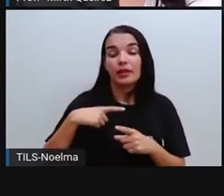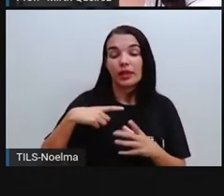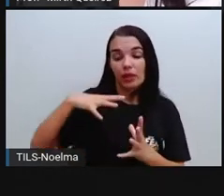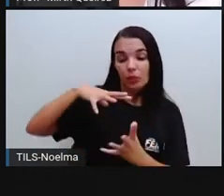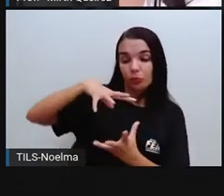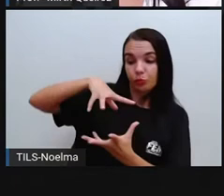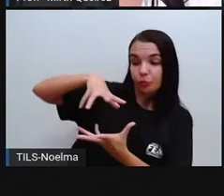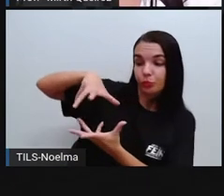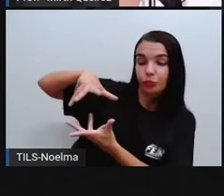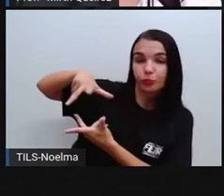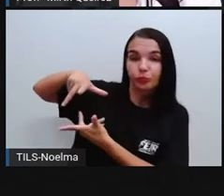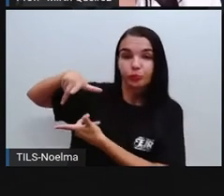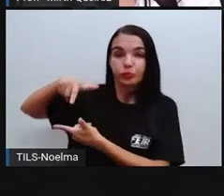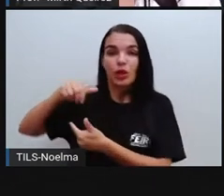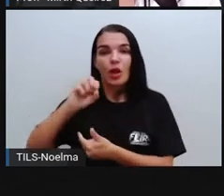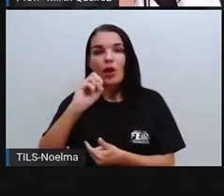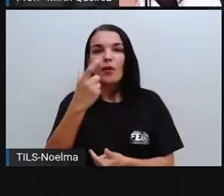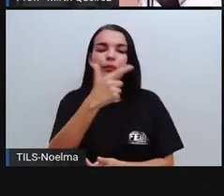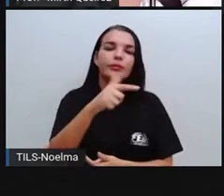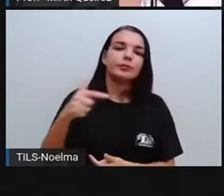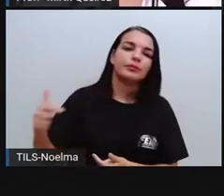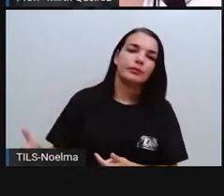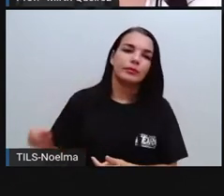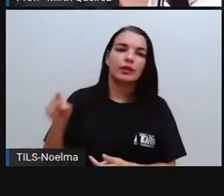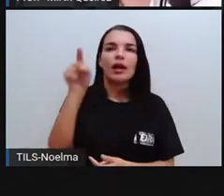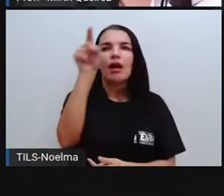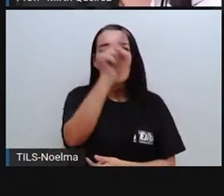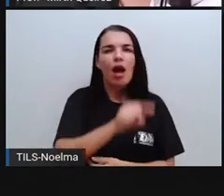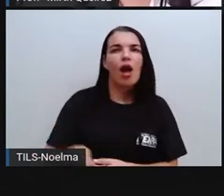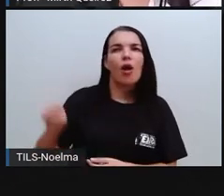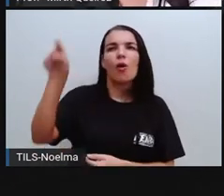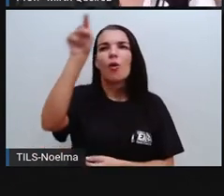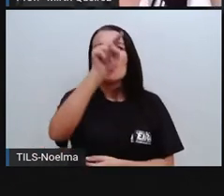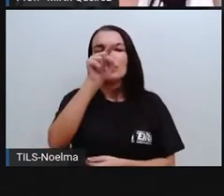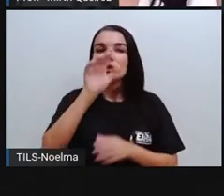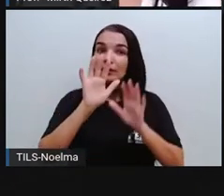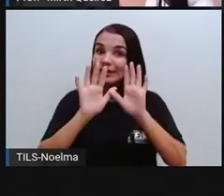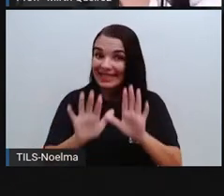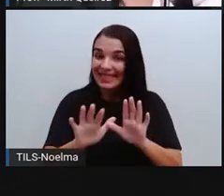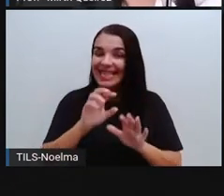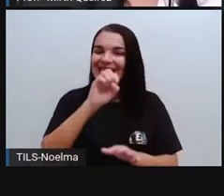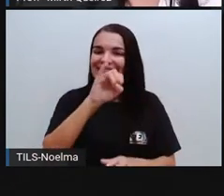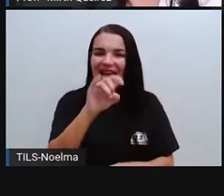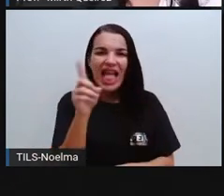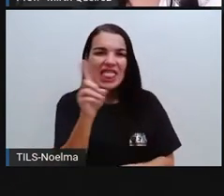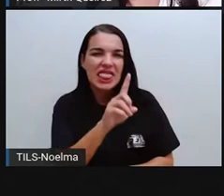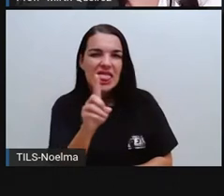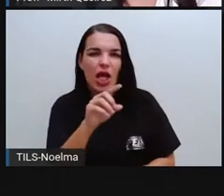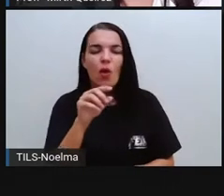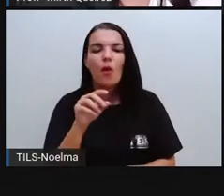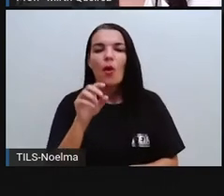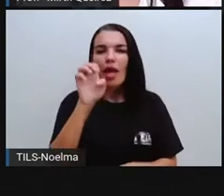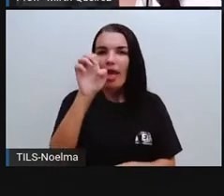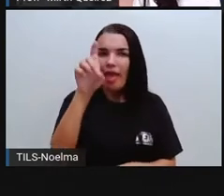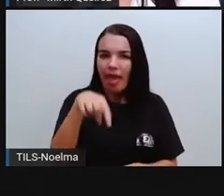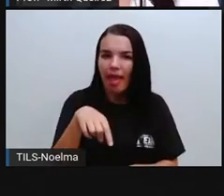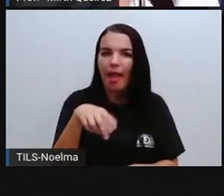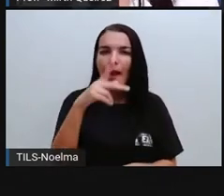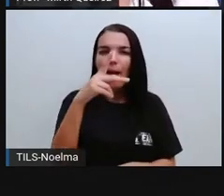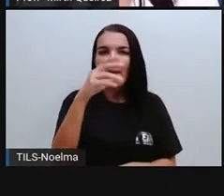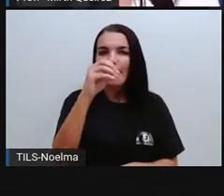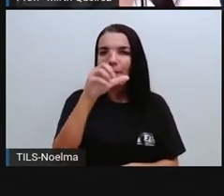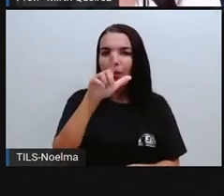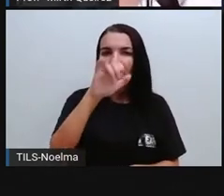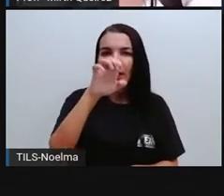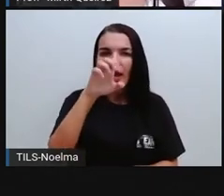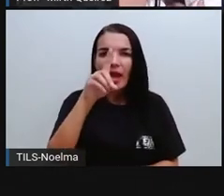redondos ou outros. Ou outros? Como assim? Se não for um poliedro, se não for um corpo